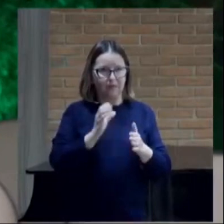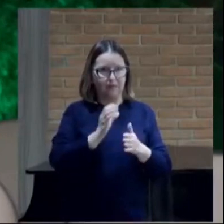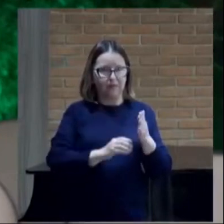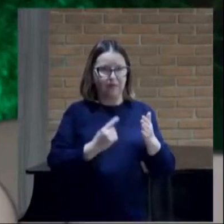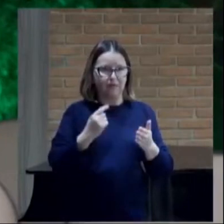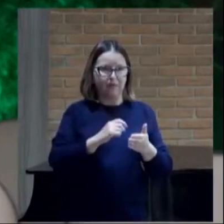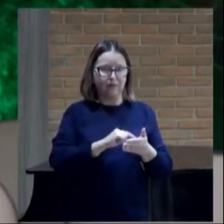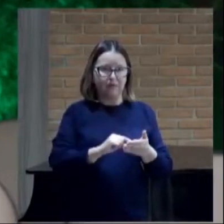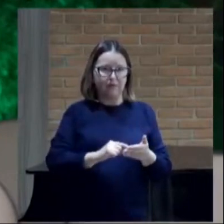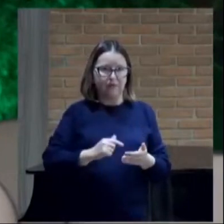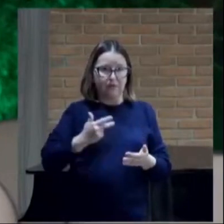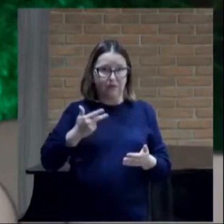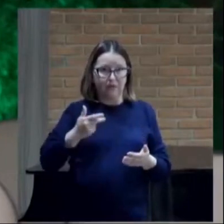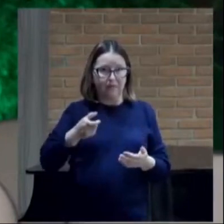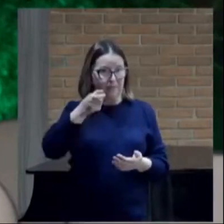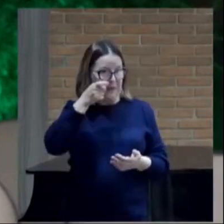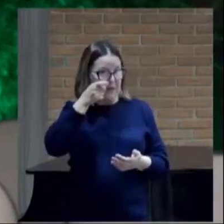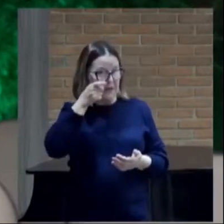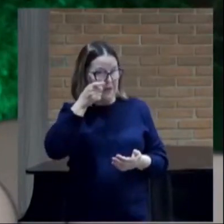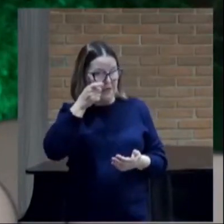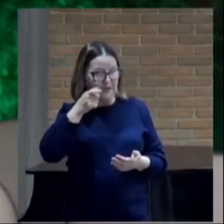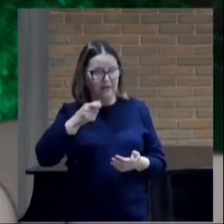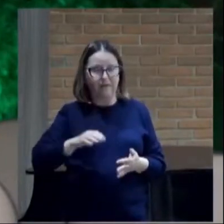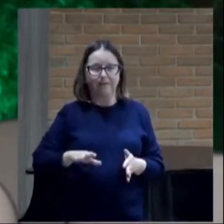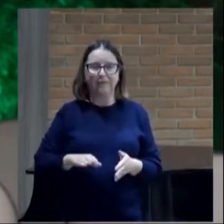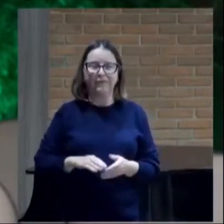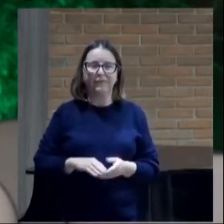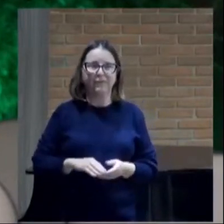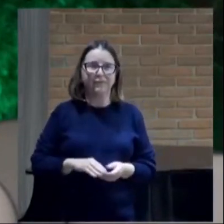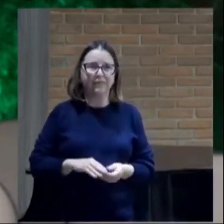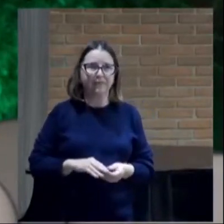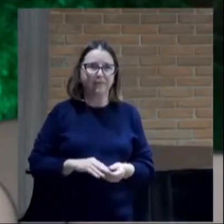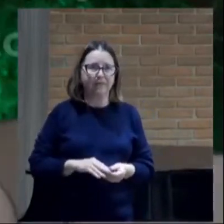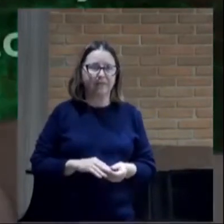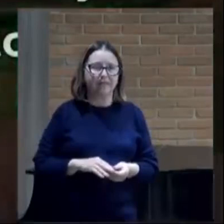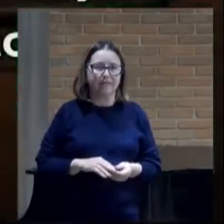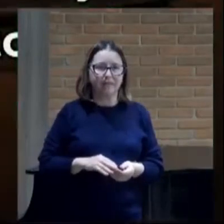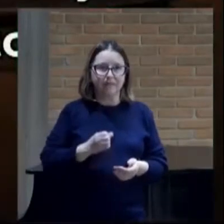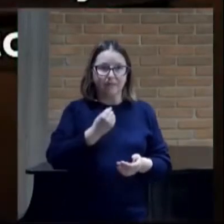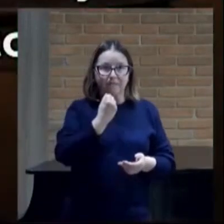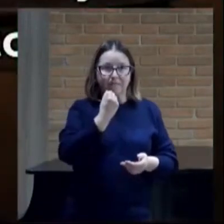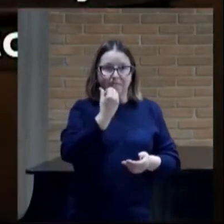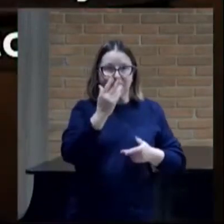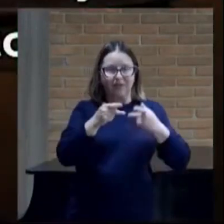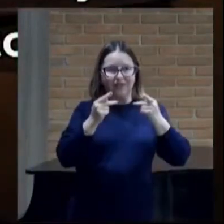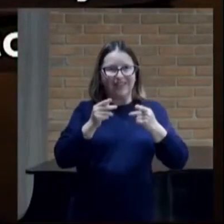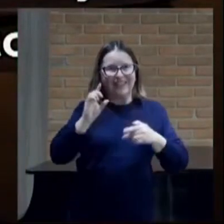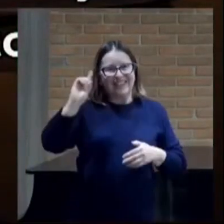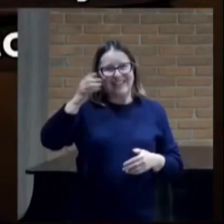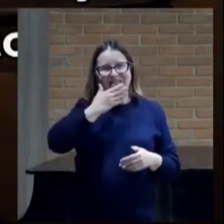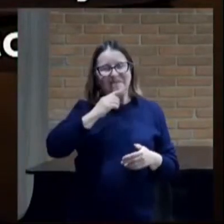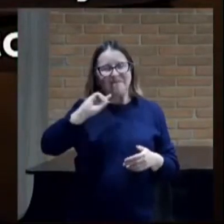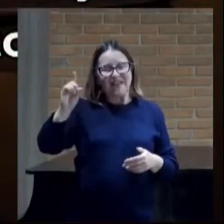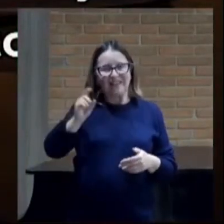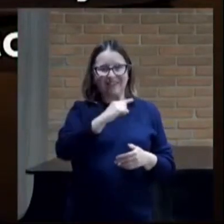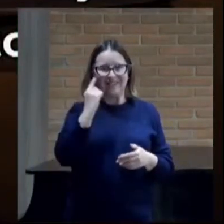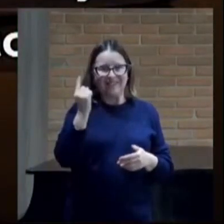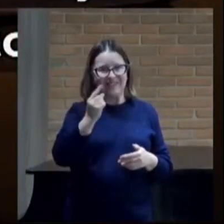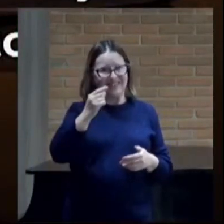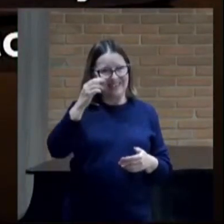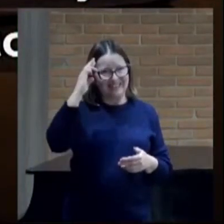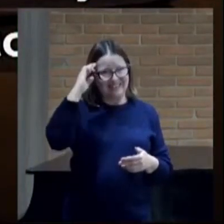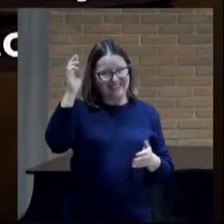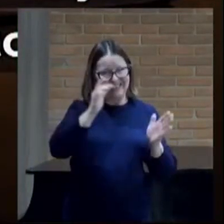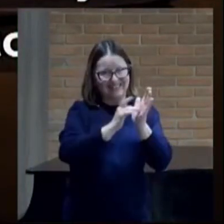Preste atenção neste Nós Bendito o Deus e Pai De nosso